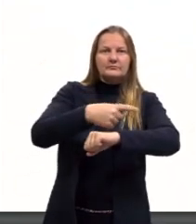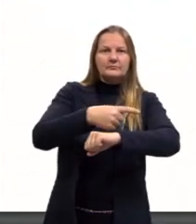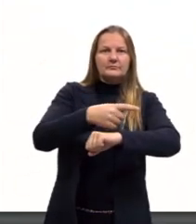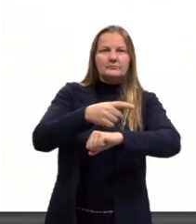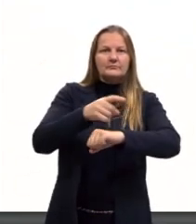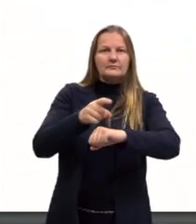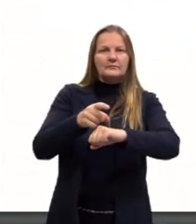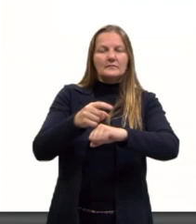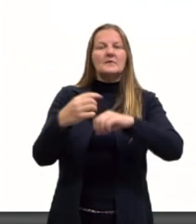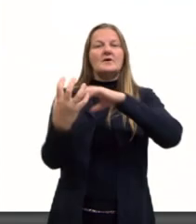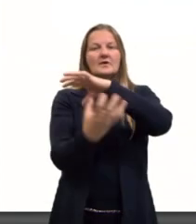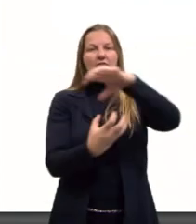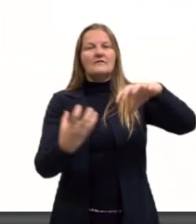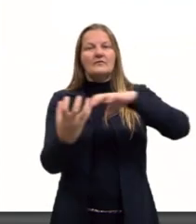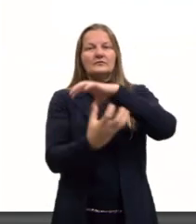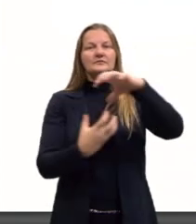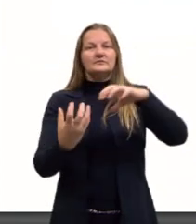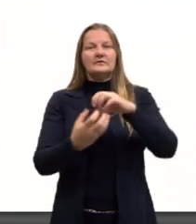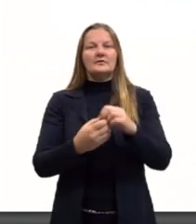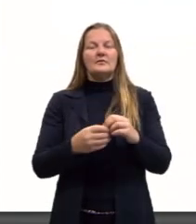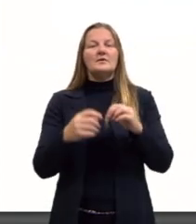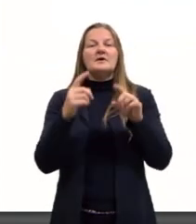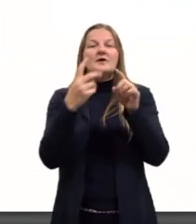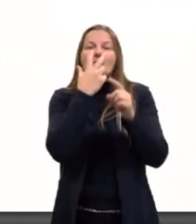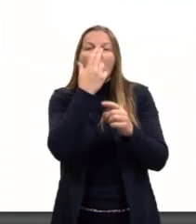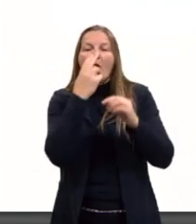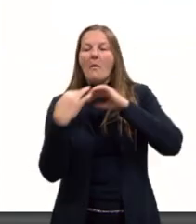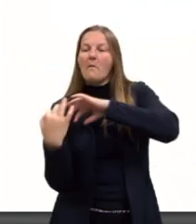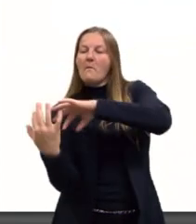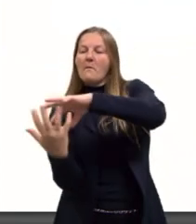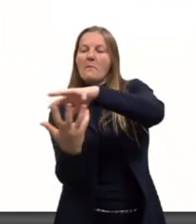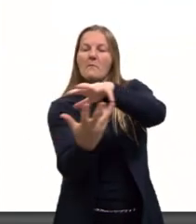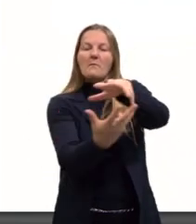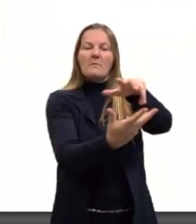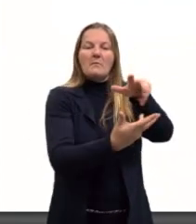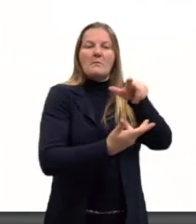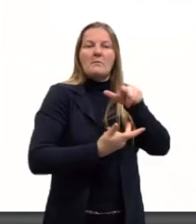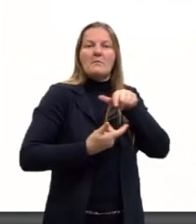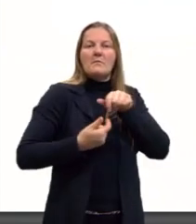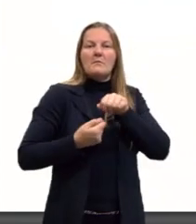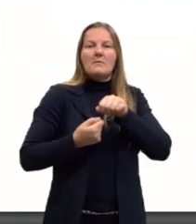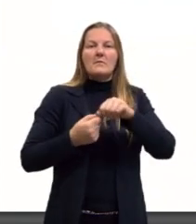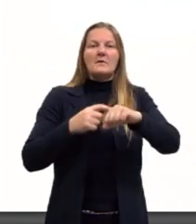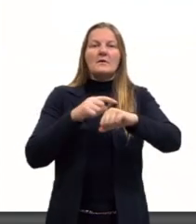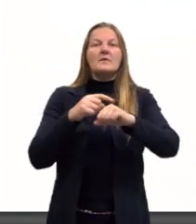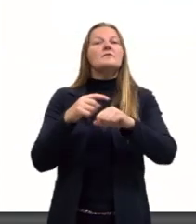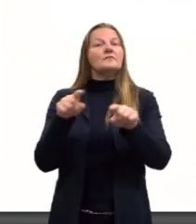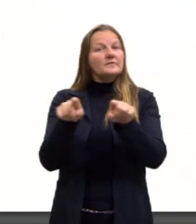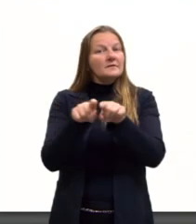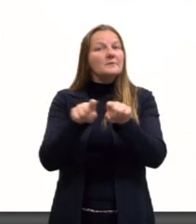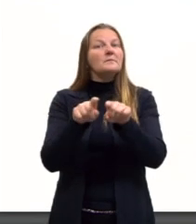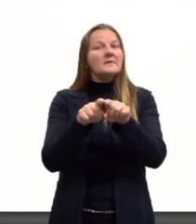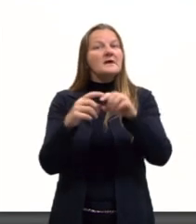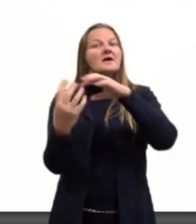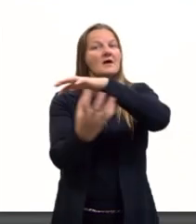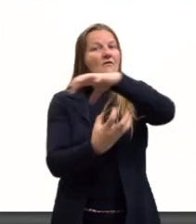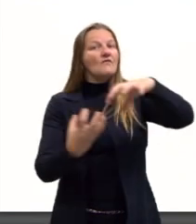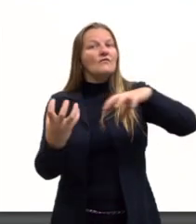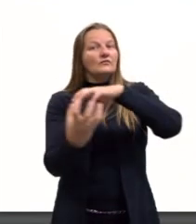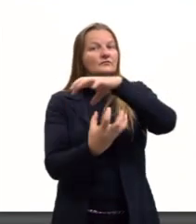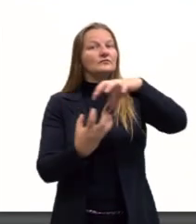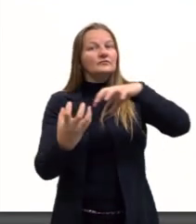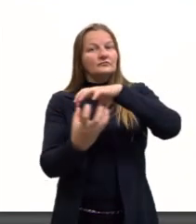revolução. Quando o planeta Terra dá uma volta inteira ao redor do Sol, isso também é uma revolução.